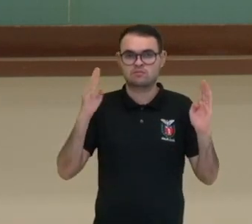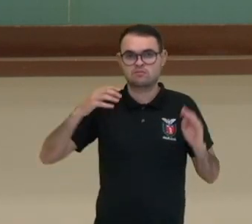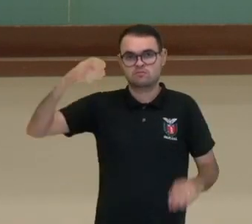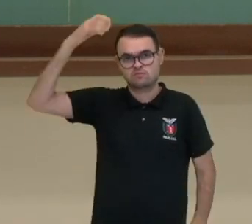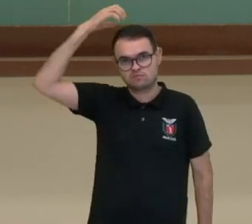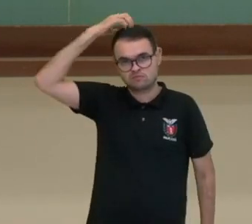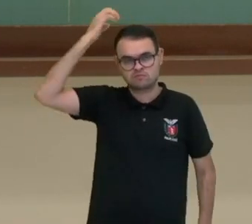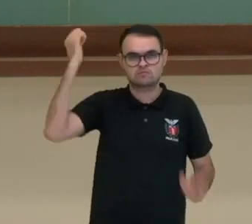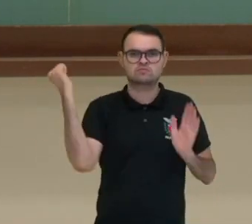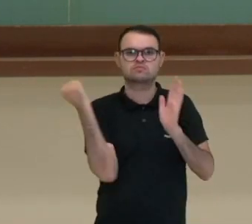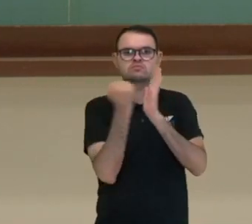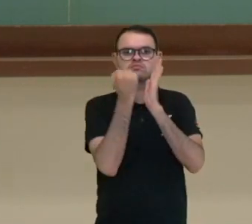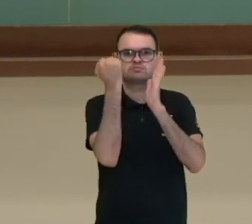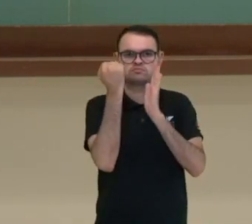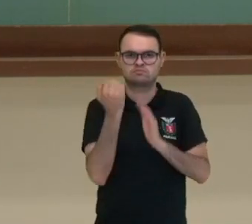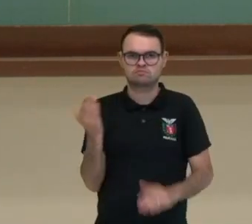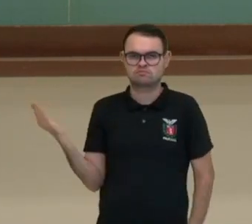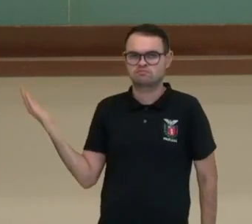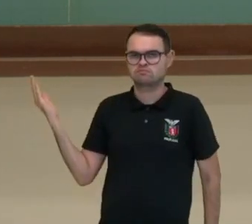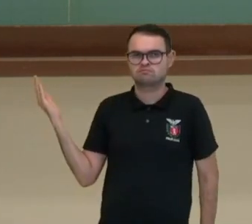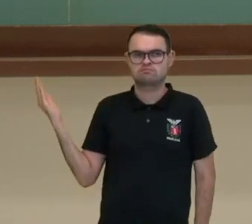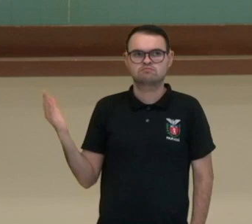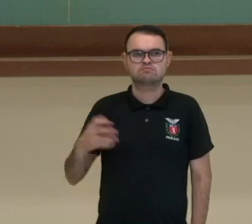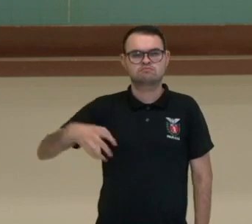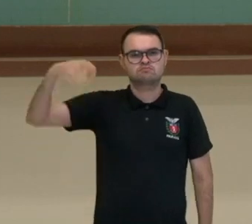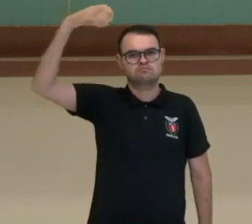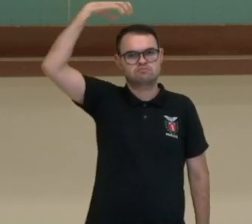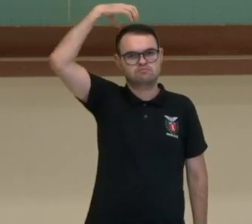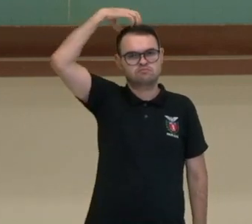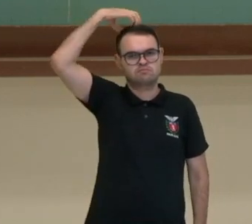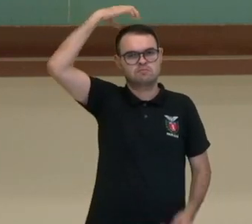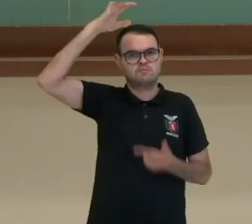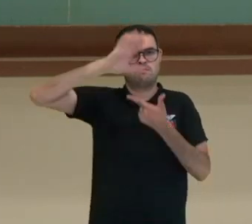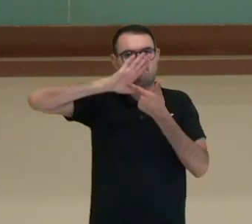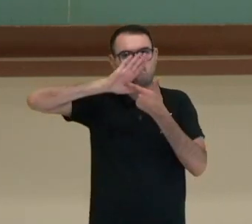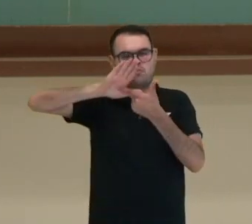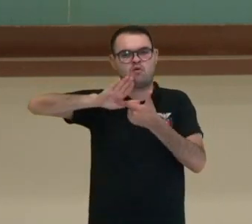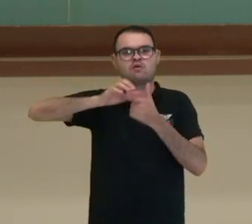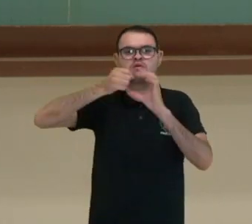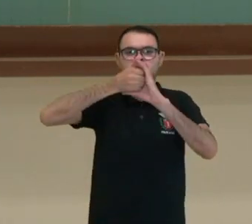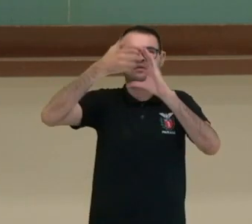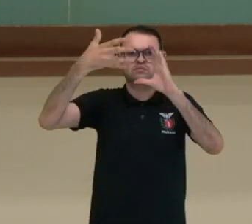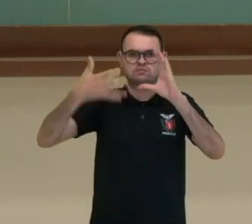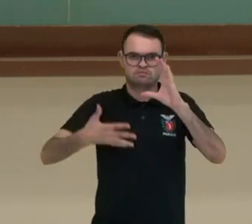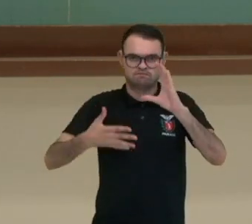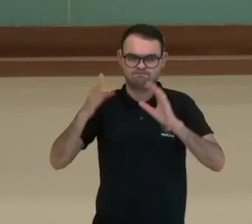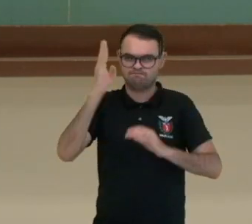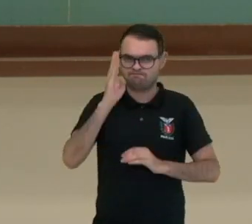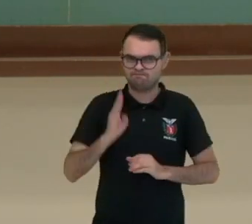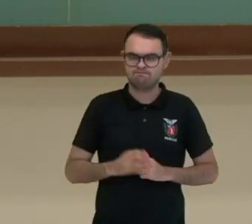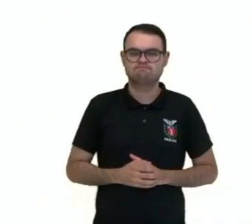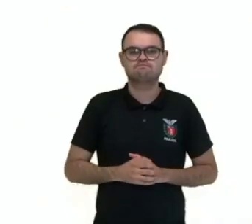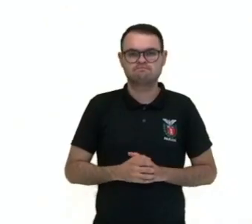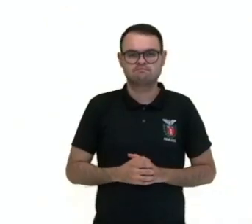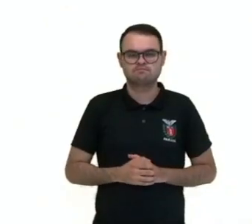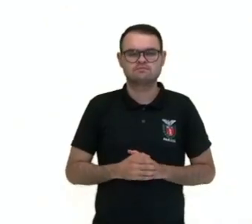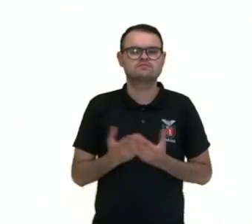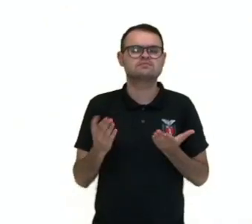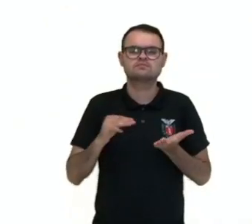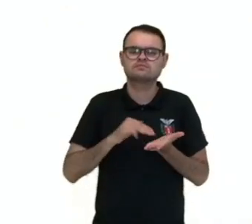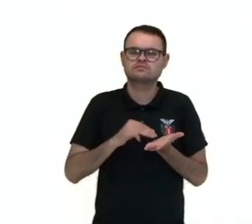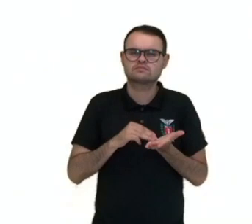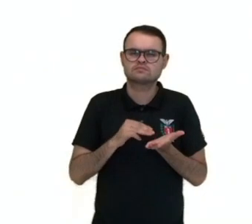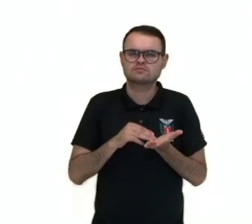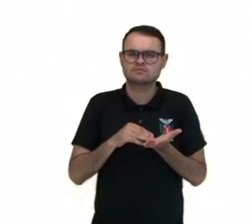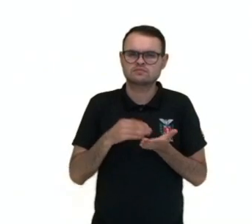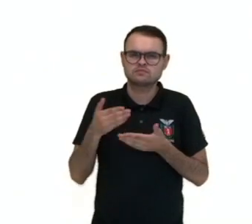com um símbolo coroado que demonstra justamente essa característica do governo brasileiro. Quais motivos que